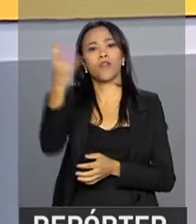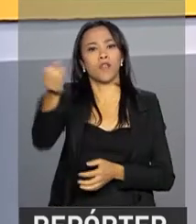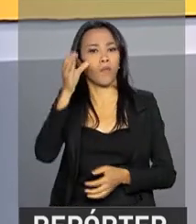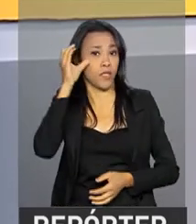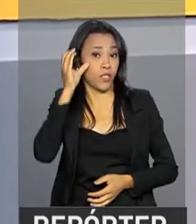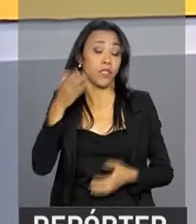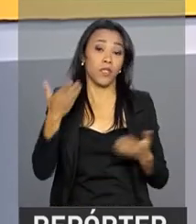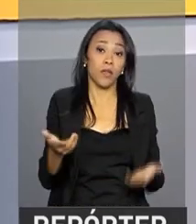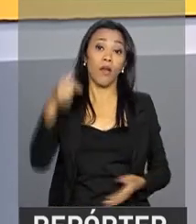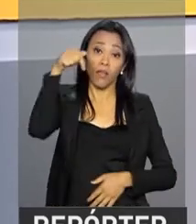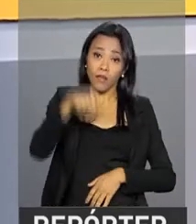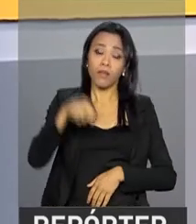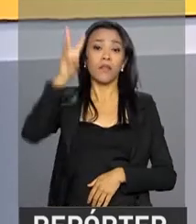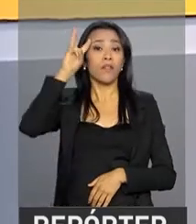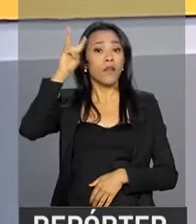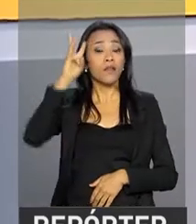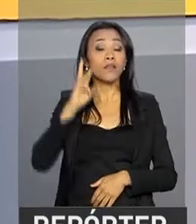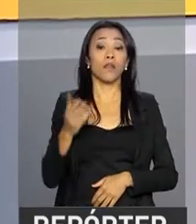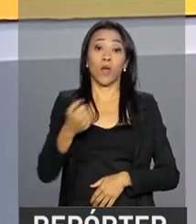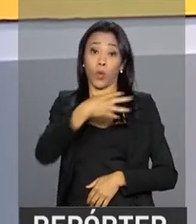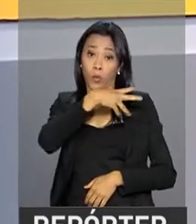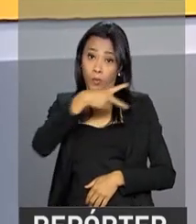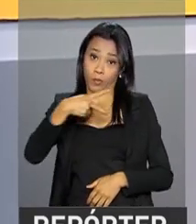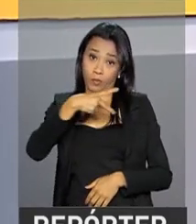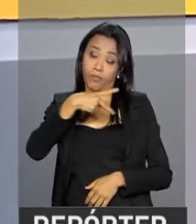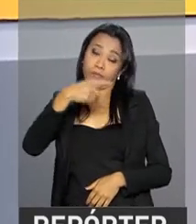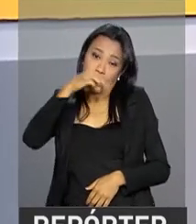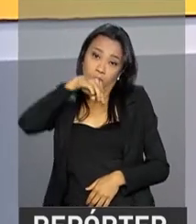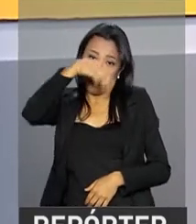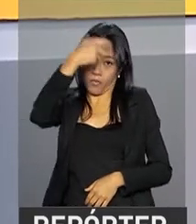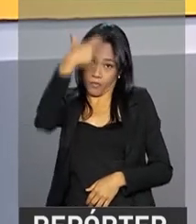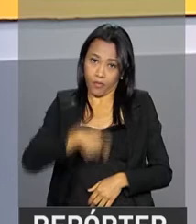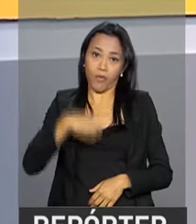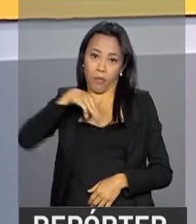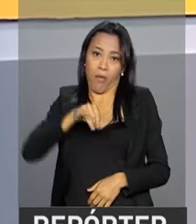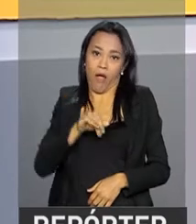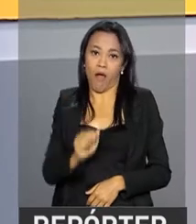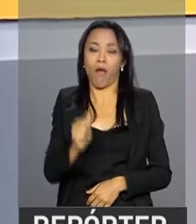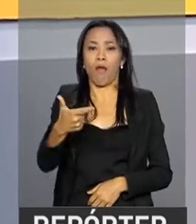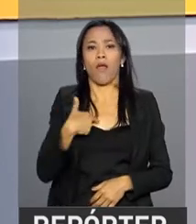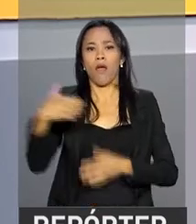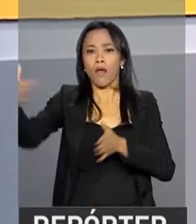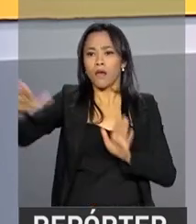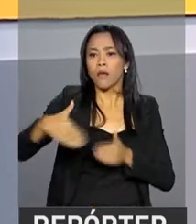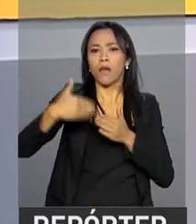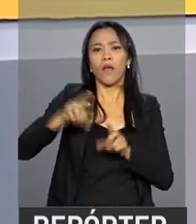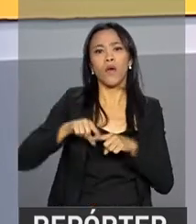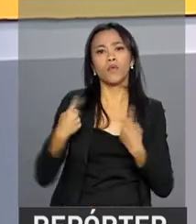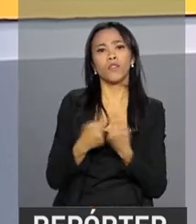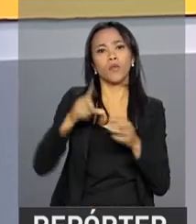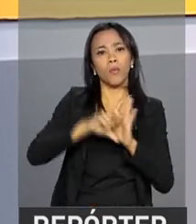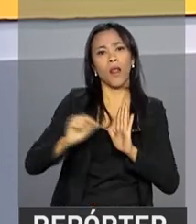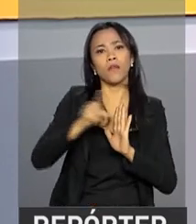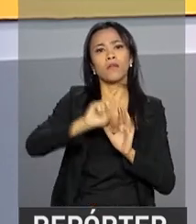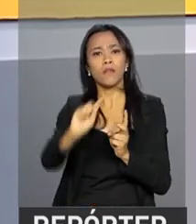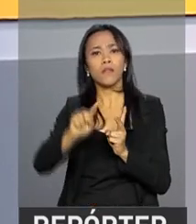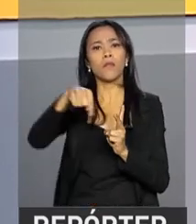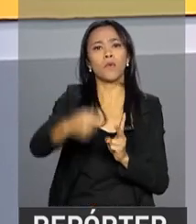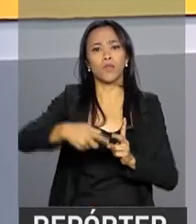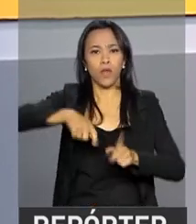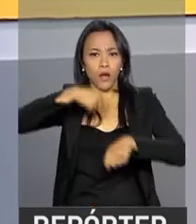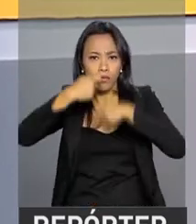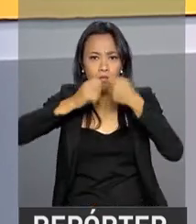Nesta terça-feira, Rodrigo Maia recebe o deputado Jarbas Vasconcelos no Palácio do Planalto e, além de reuniões internas, tem um jantar